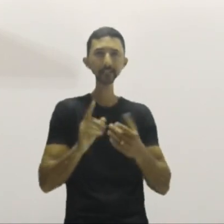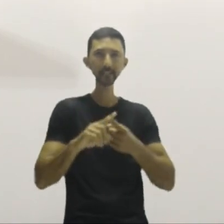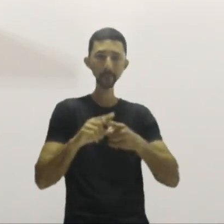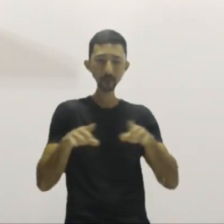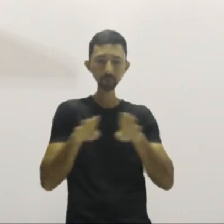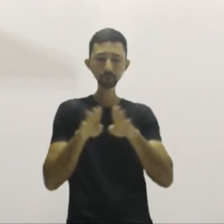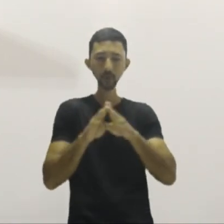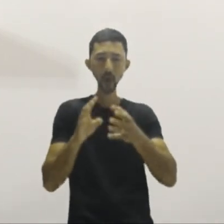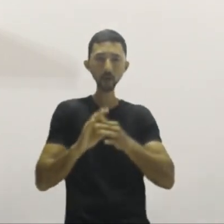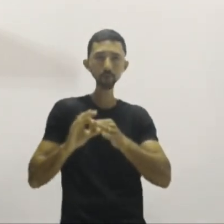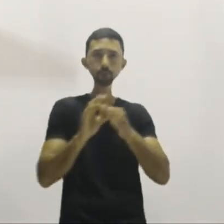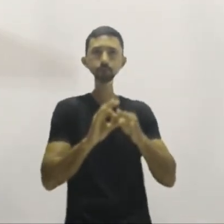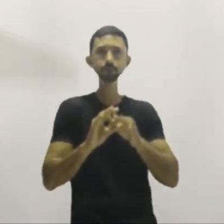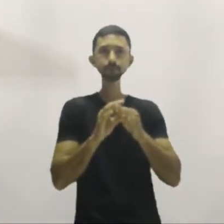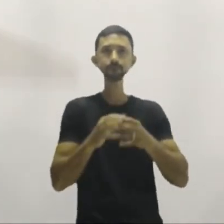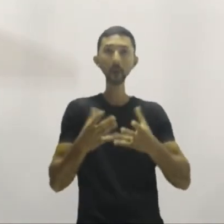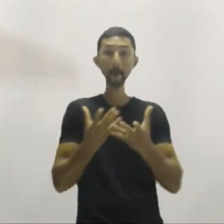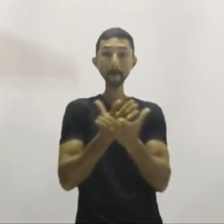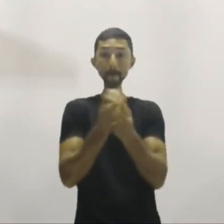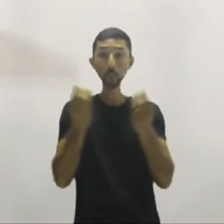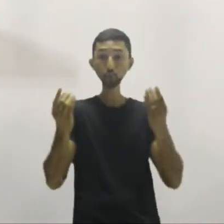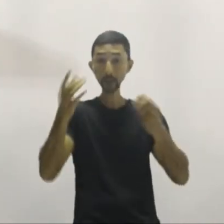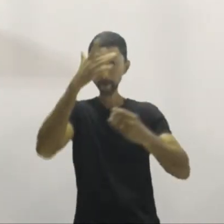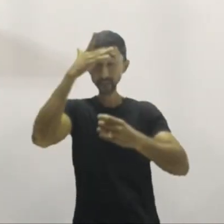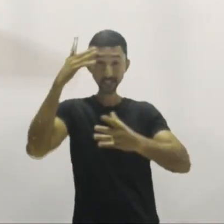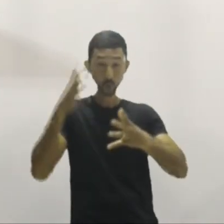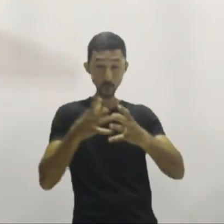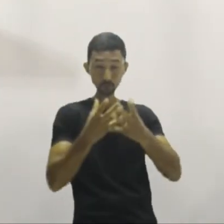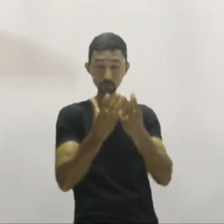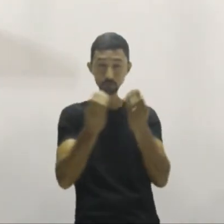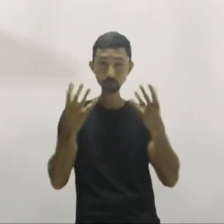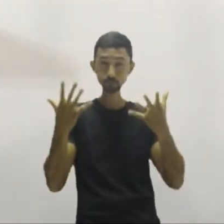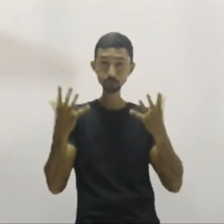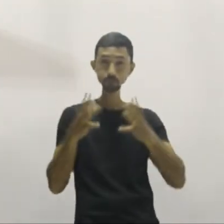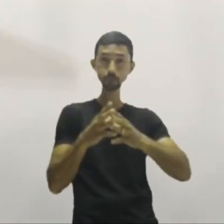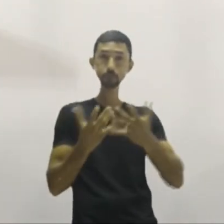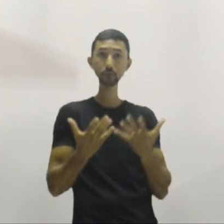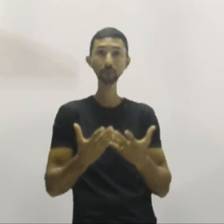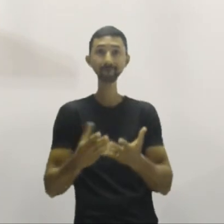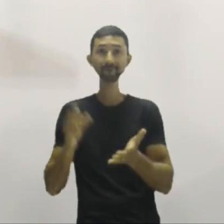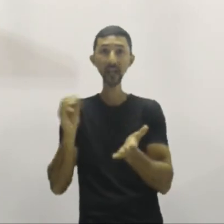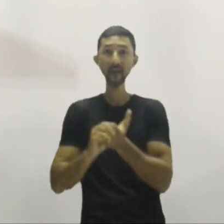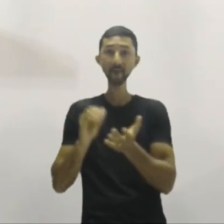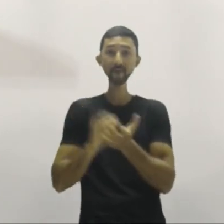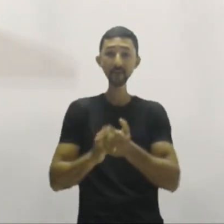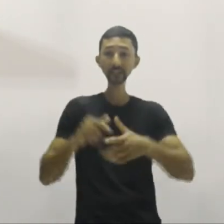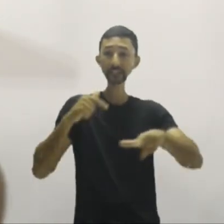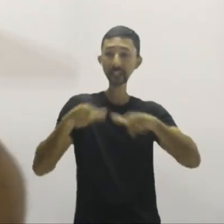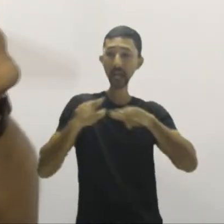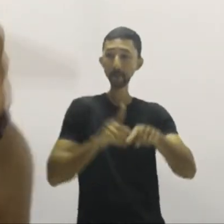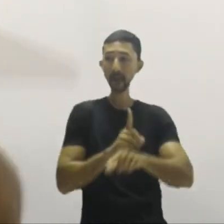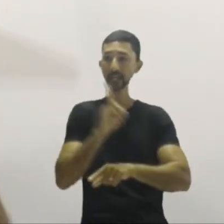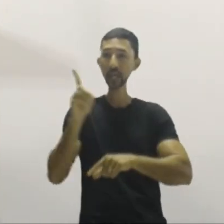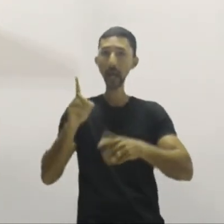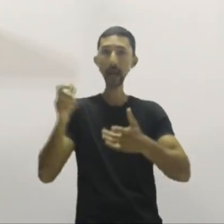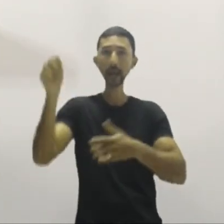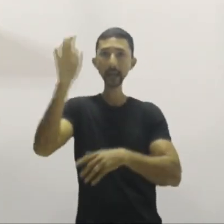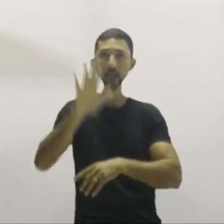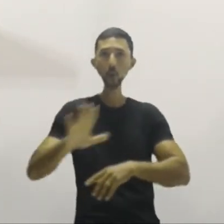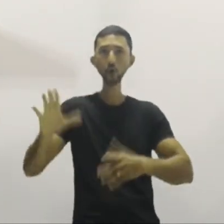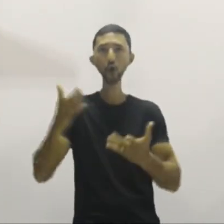né, associou-se essa quantidade de imigrantes enorme ao desemprego na Europa. O imigrante está